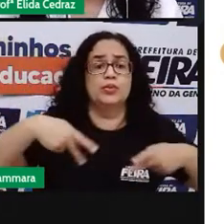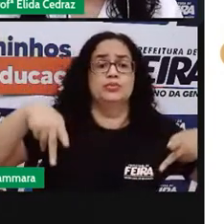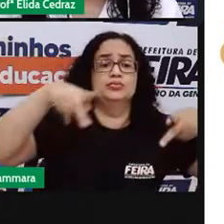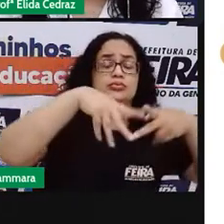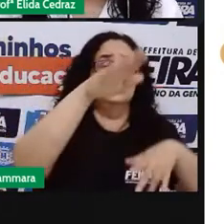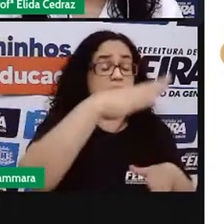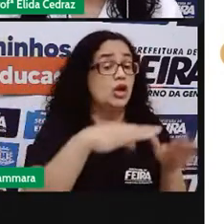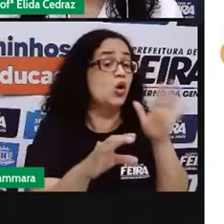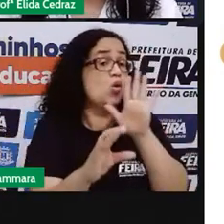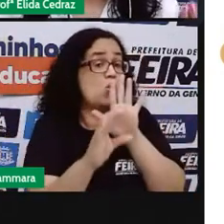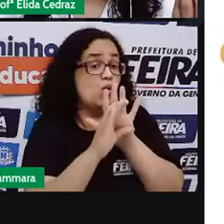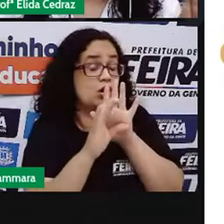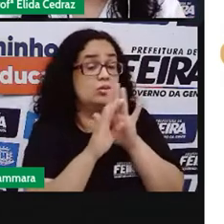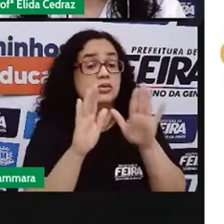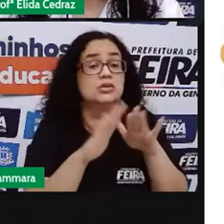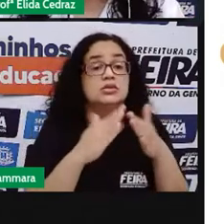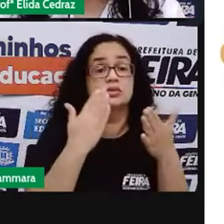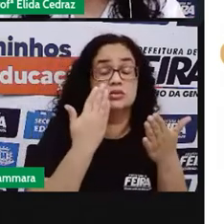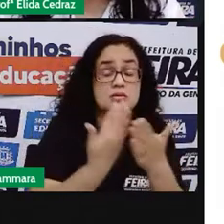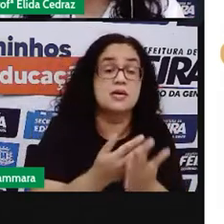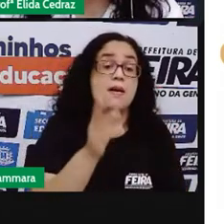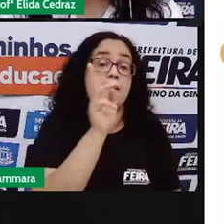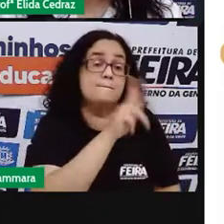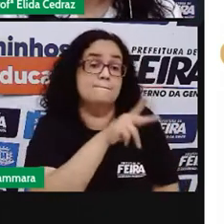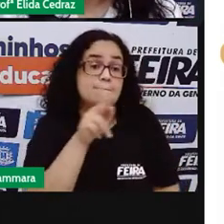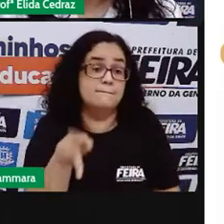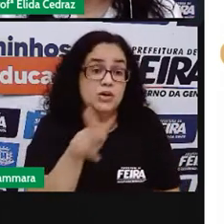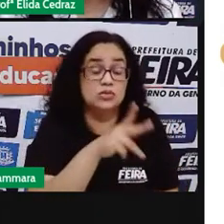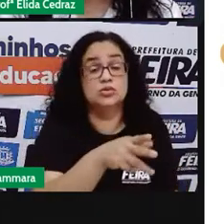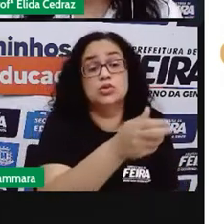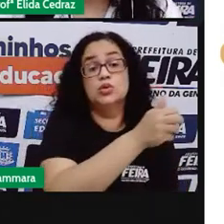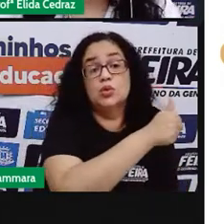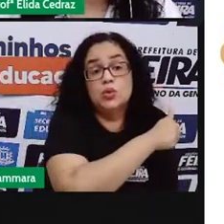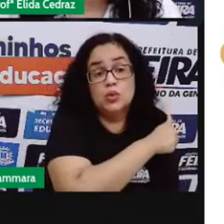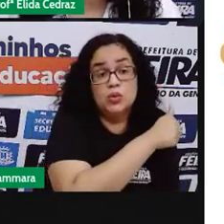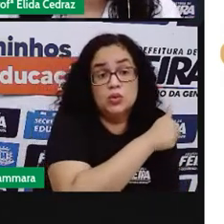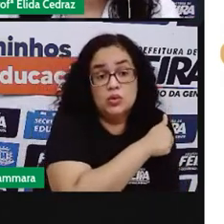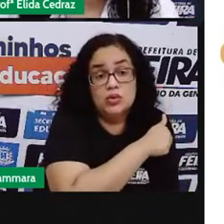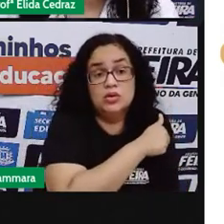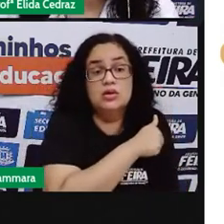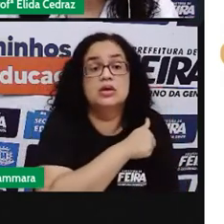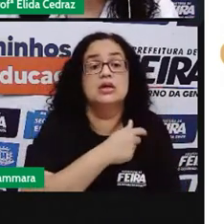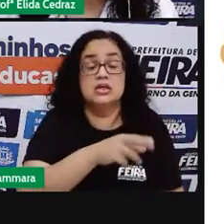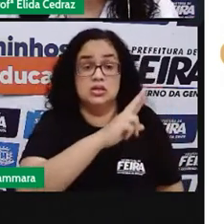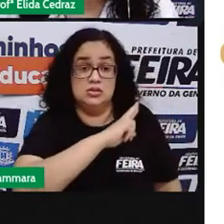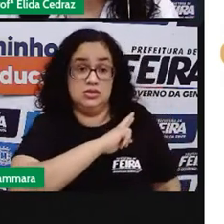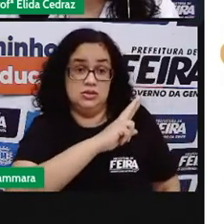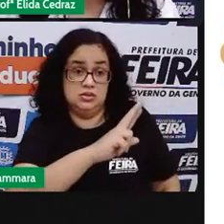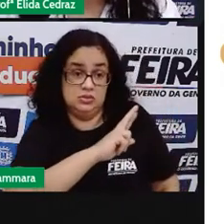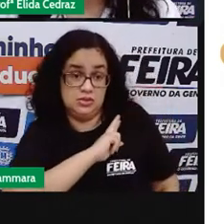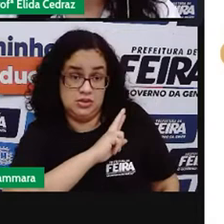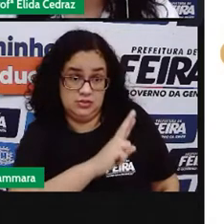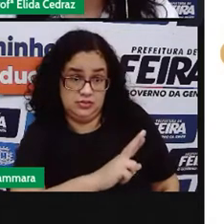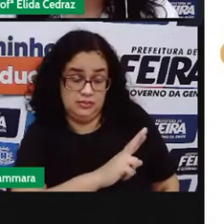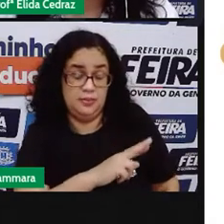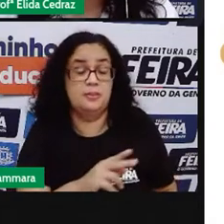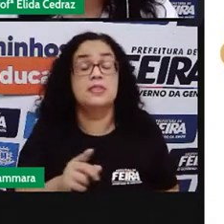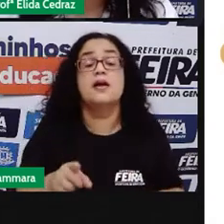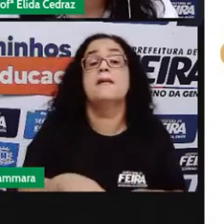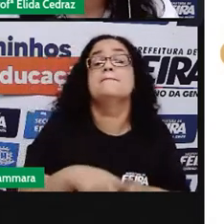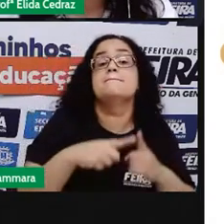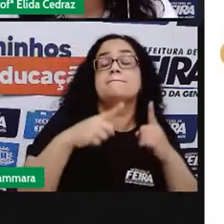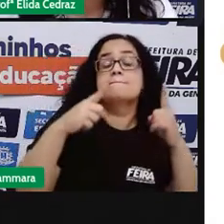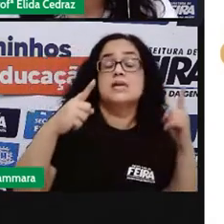A comunidade escolar. Professores, alunos e os responsáveis. Mas